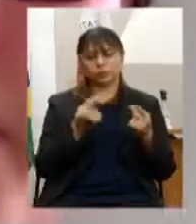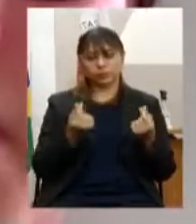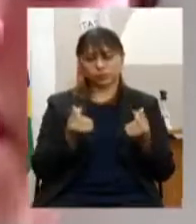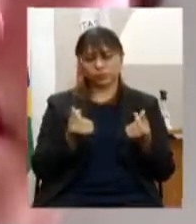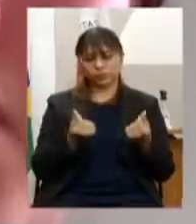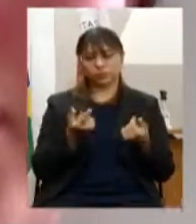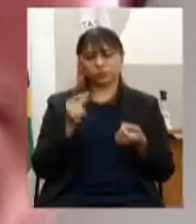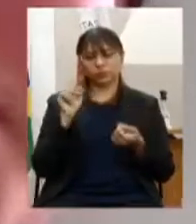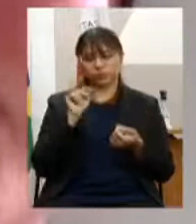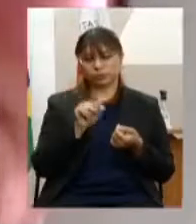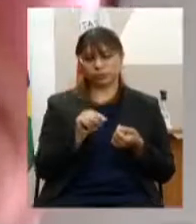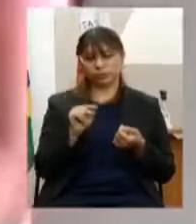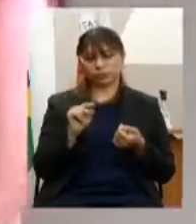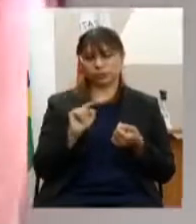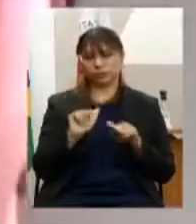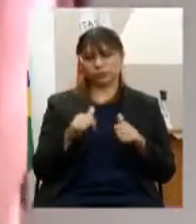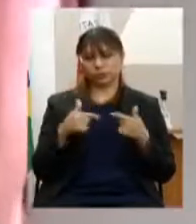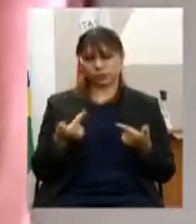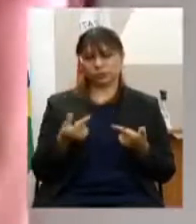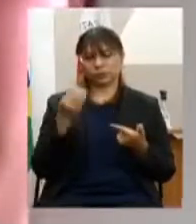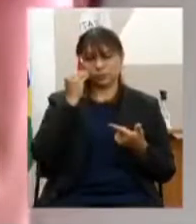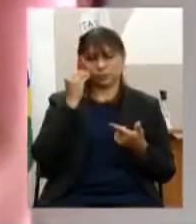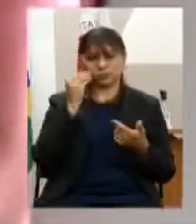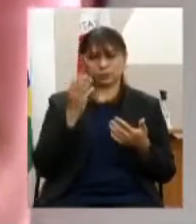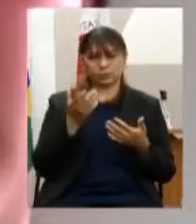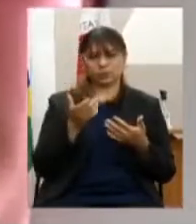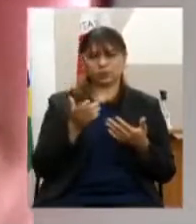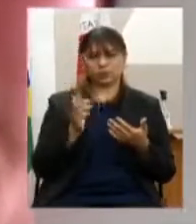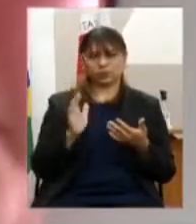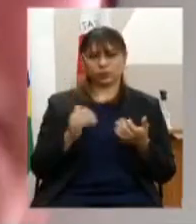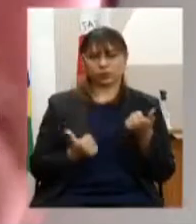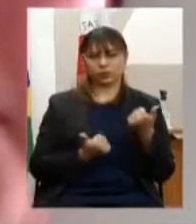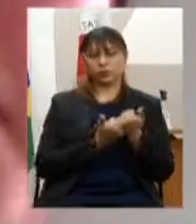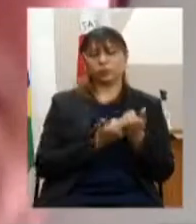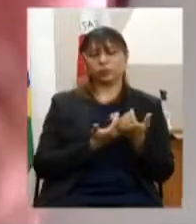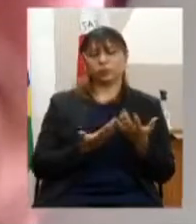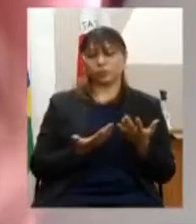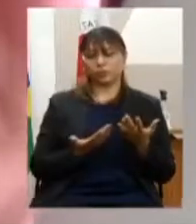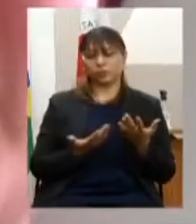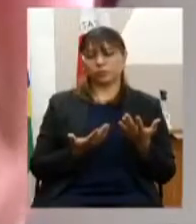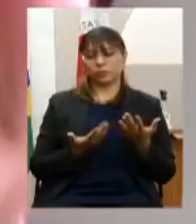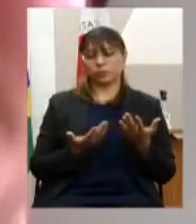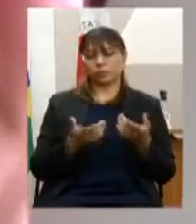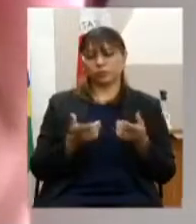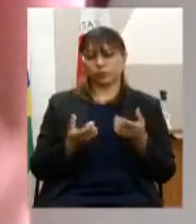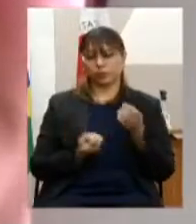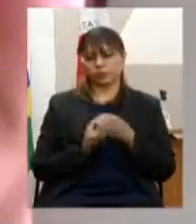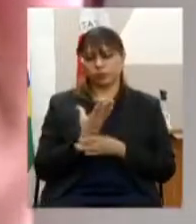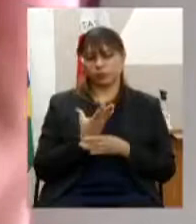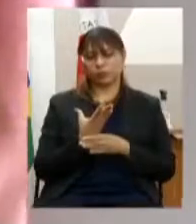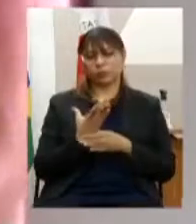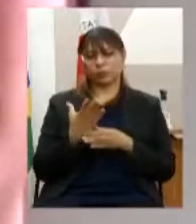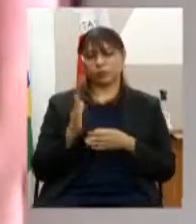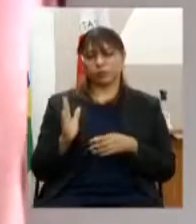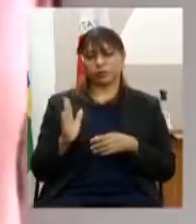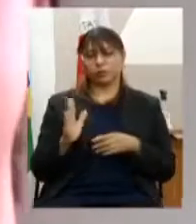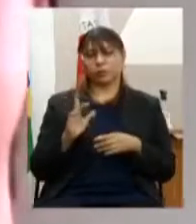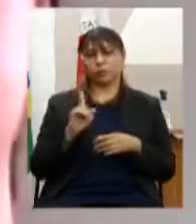com vista de apoiar a criação de conselhos municipais então uma simplesmente visa